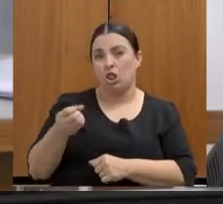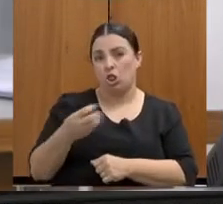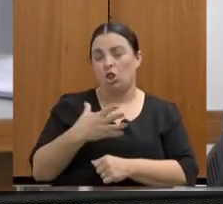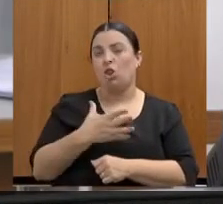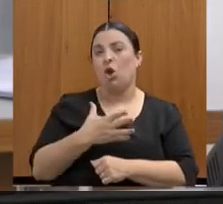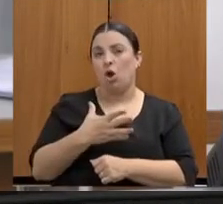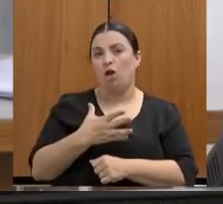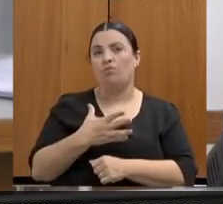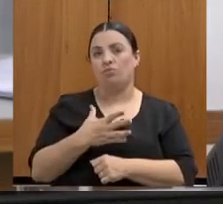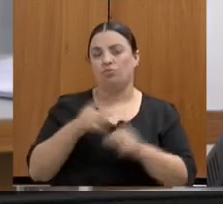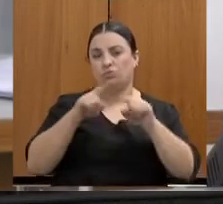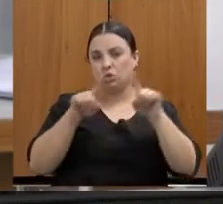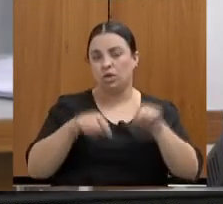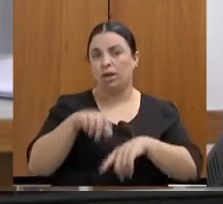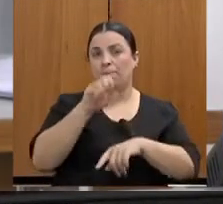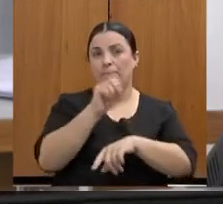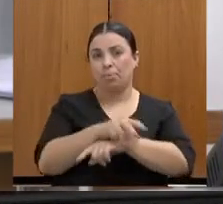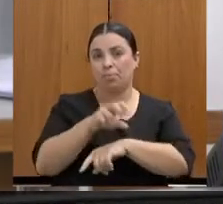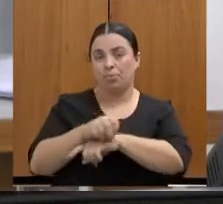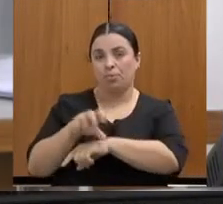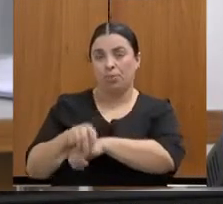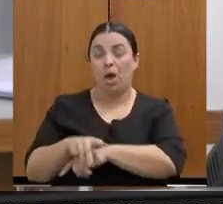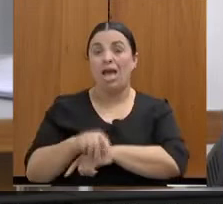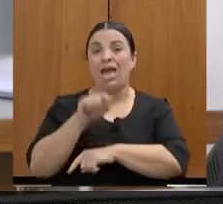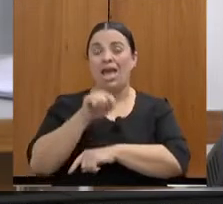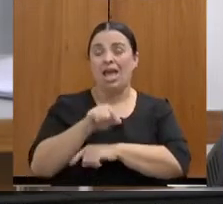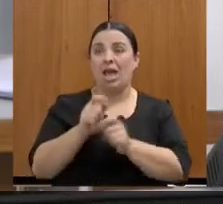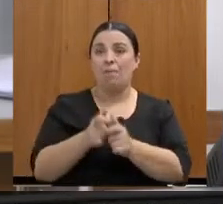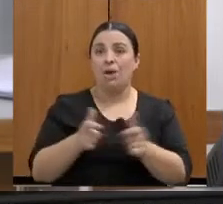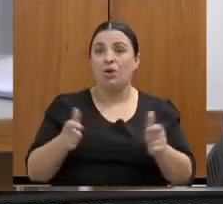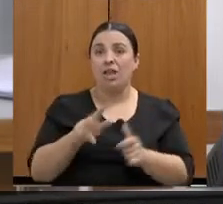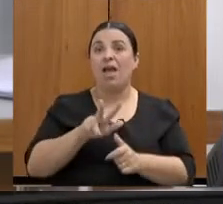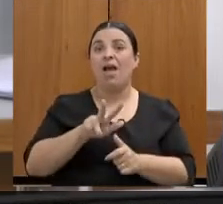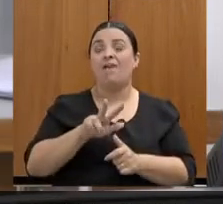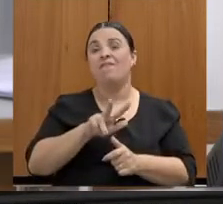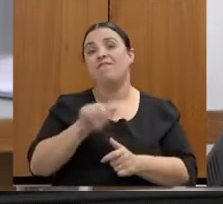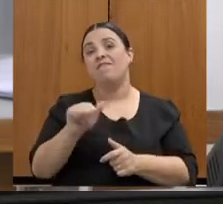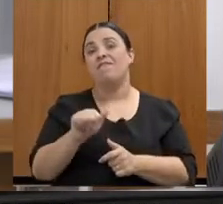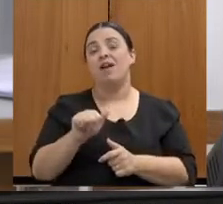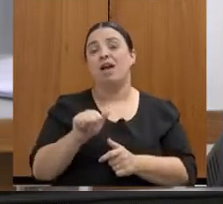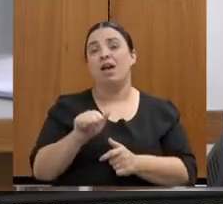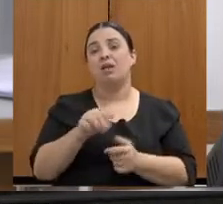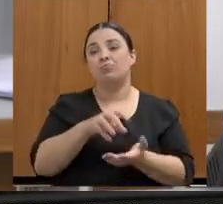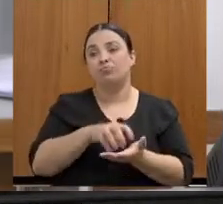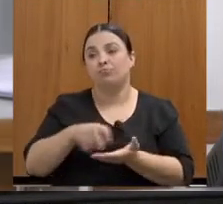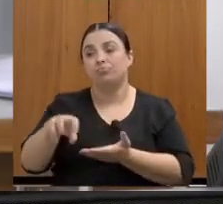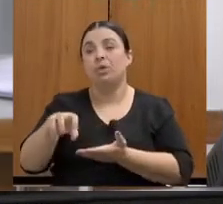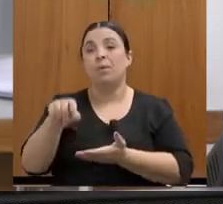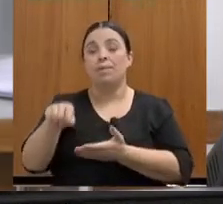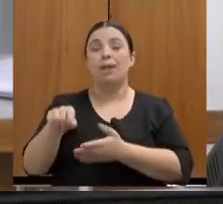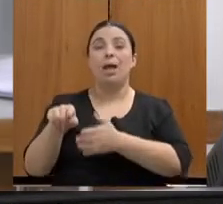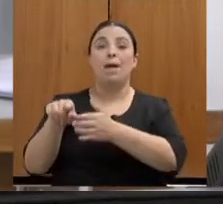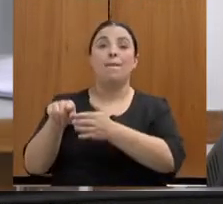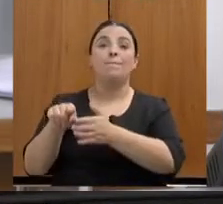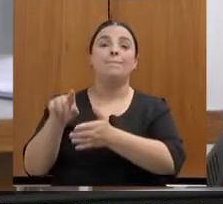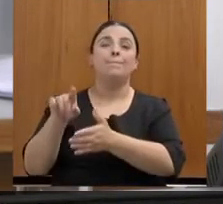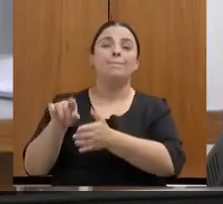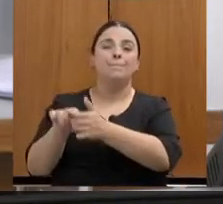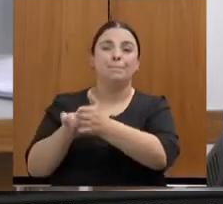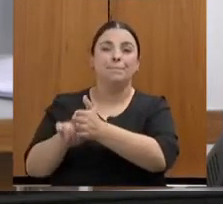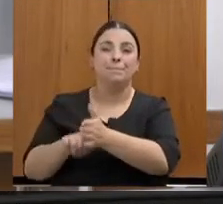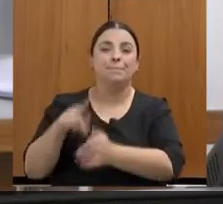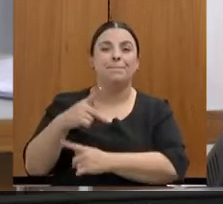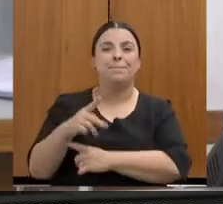A grande maioria deles vão ser utilizados para a questão da perícia oficial, para auxiliar na perícia